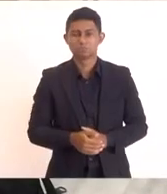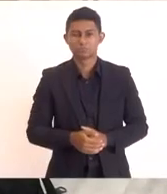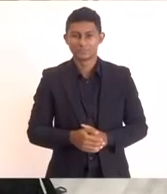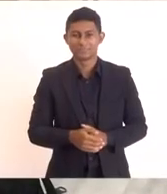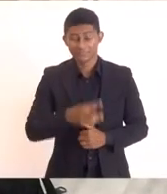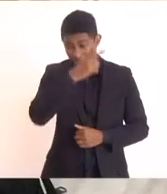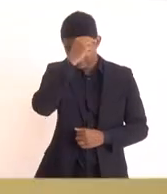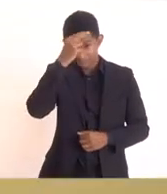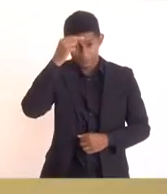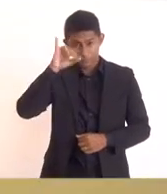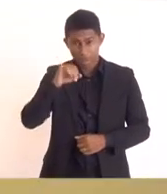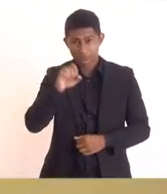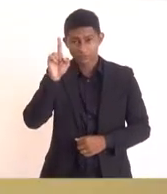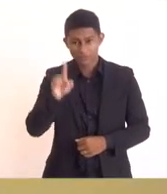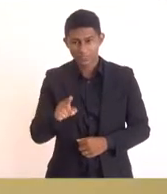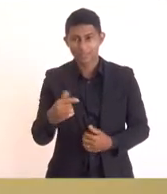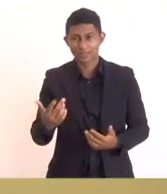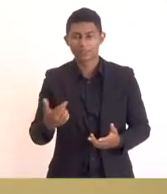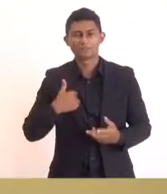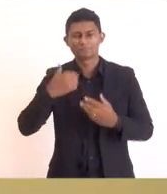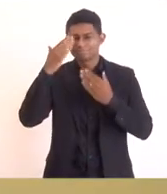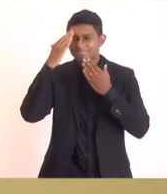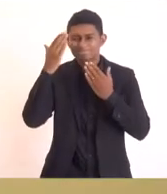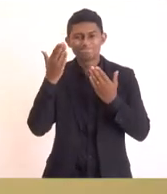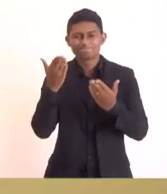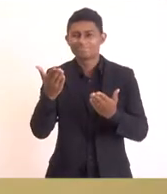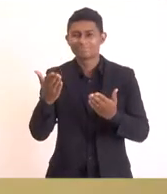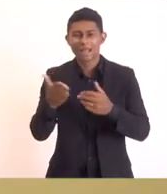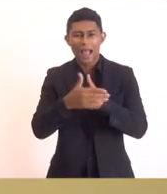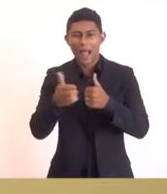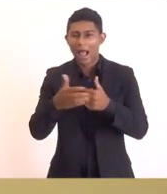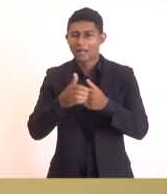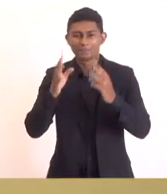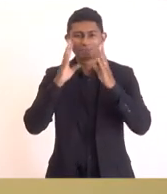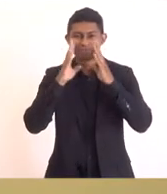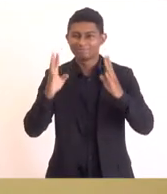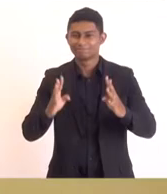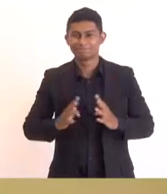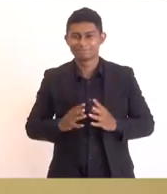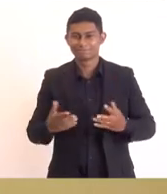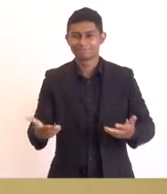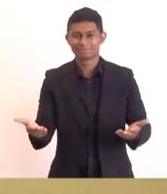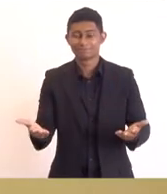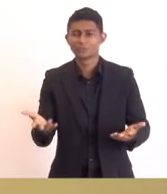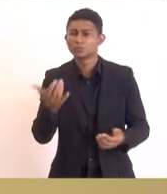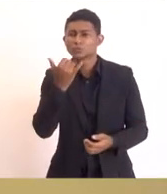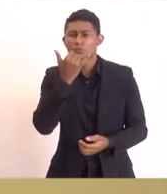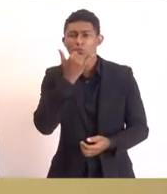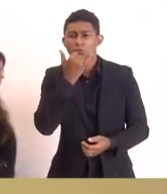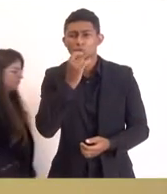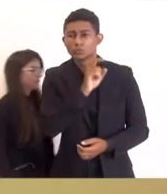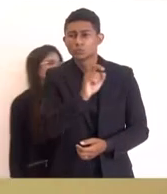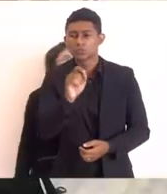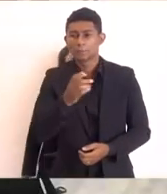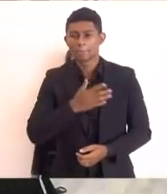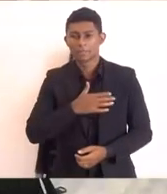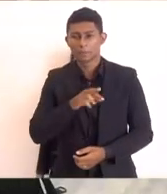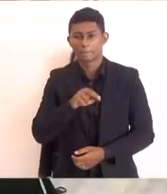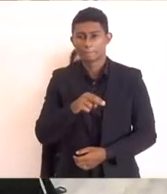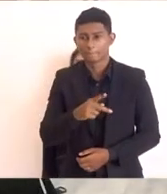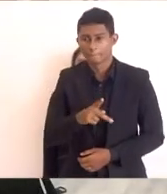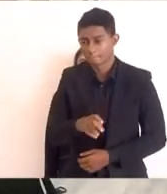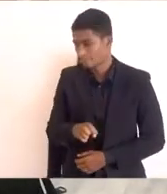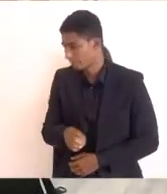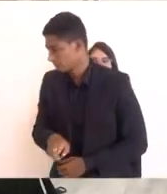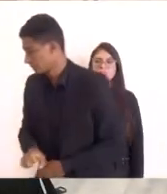prefeito José Bonifácio em nome de qual eu agradeço o carinho e a atenção de todos os demais prefeitos pedir desculpa ao nosso meu irmão meu amigo Pérez